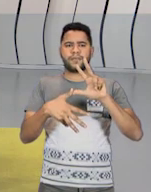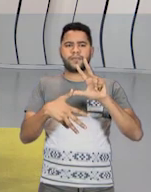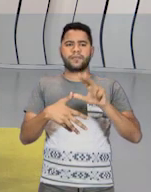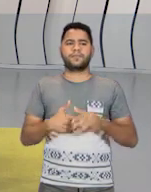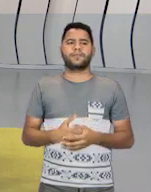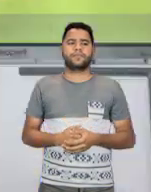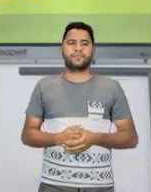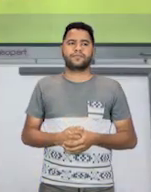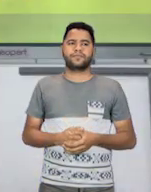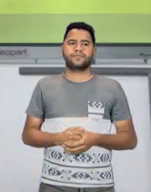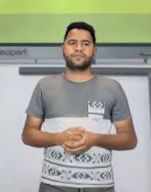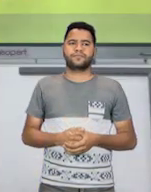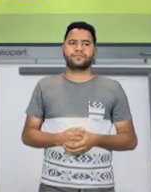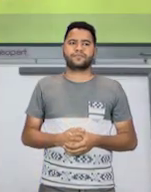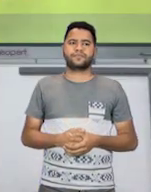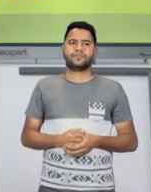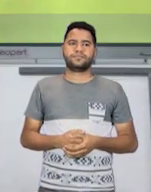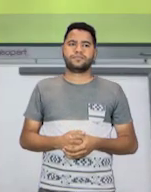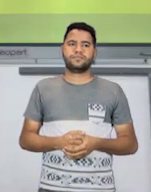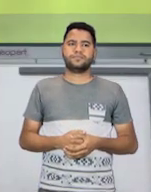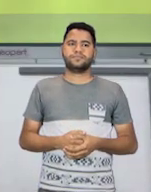Open Air Museum.